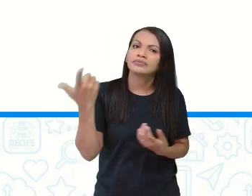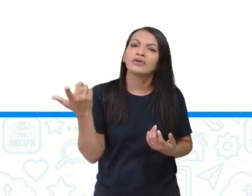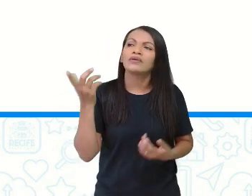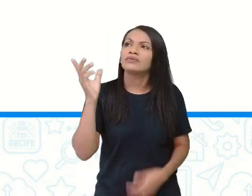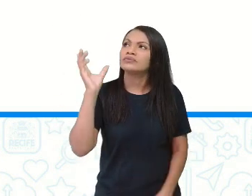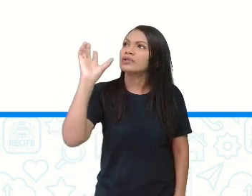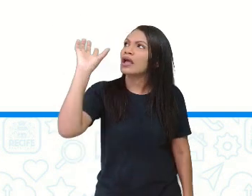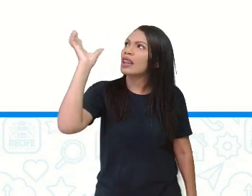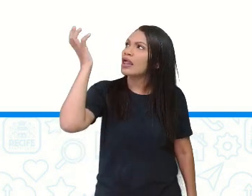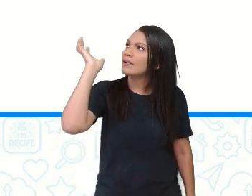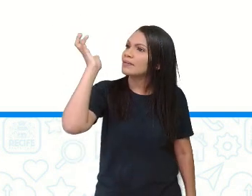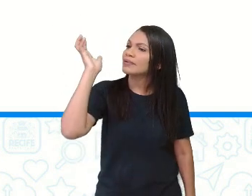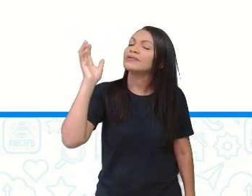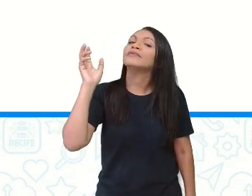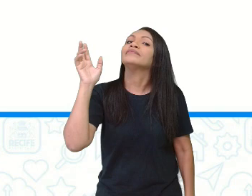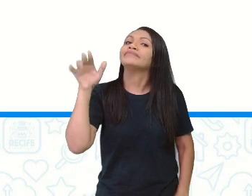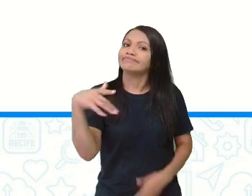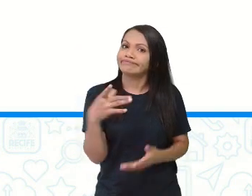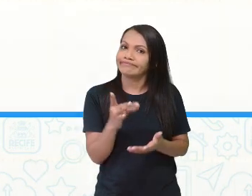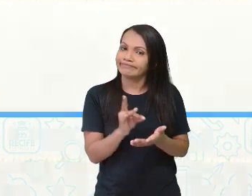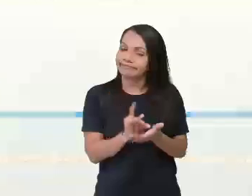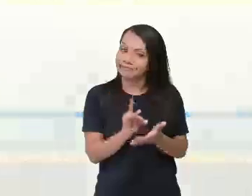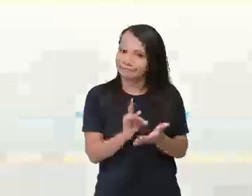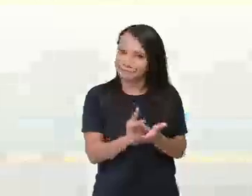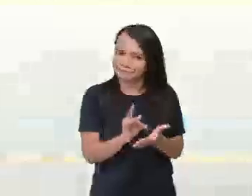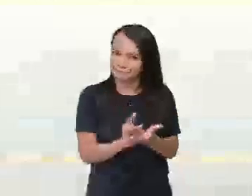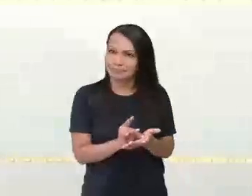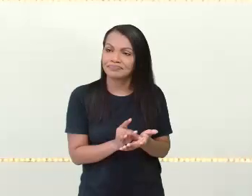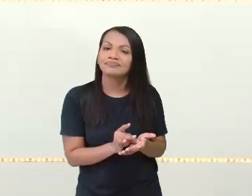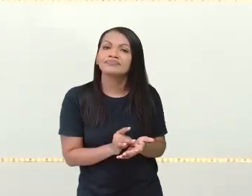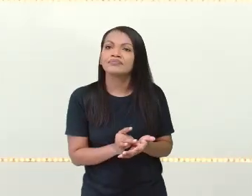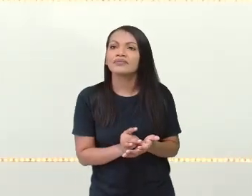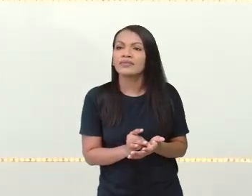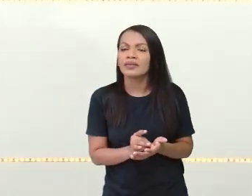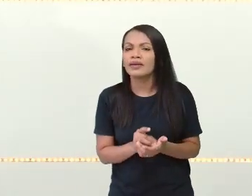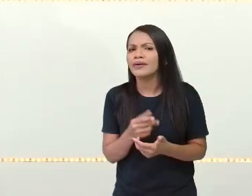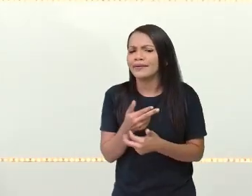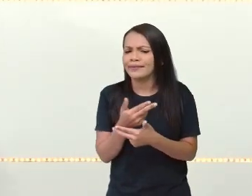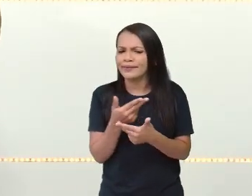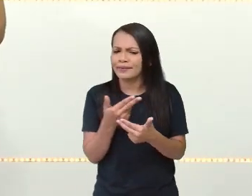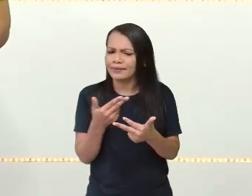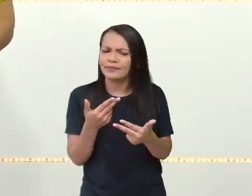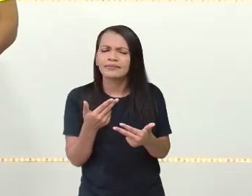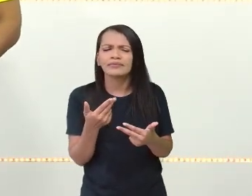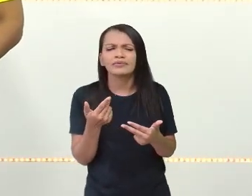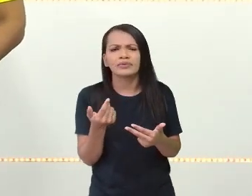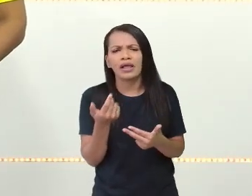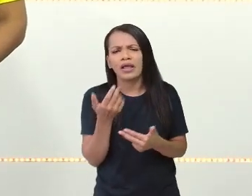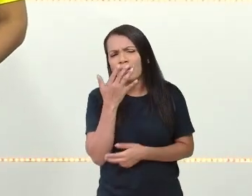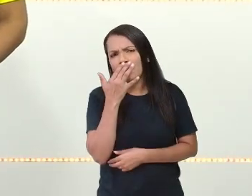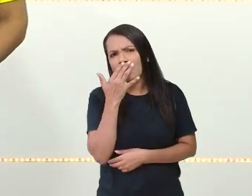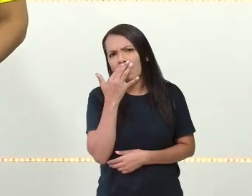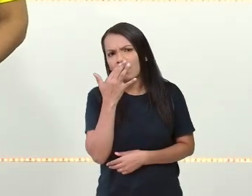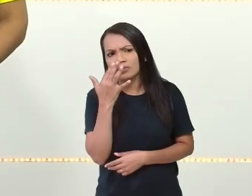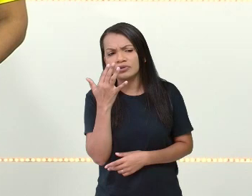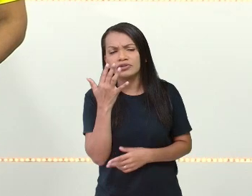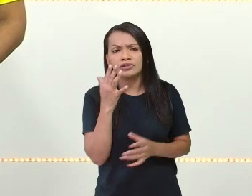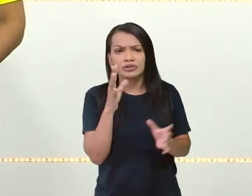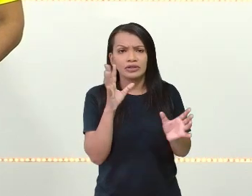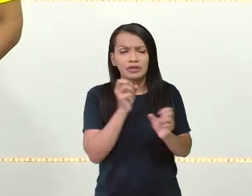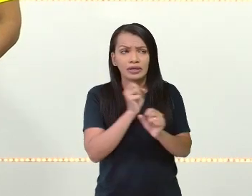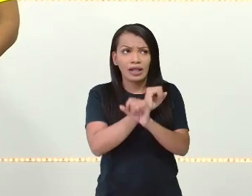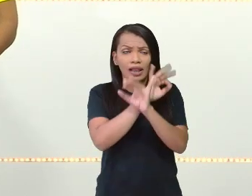lâmpada? Pois é. Então, pintando o espaço com cores claras, vai evitar que você gaste tanta